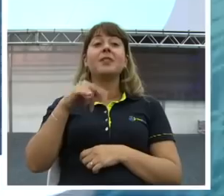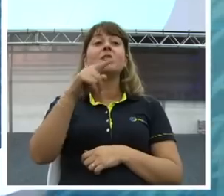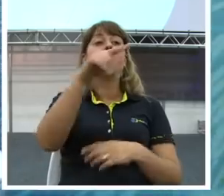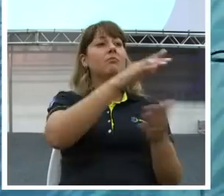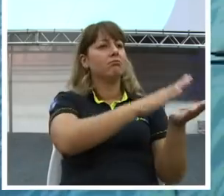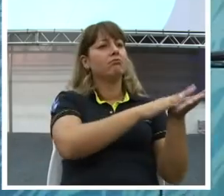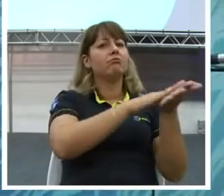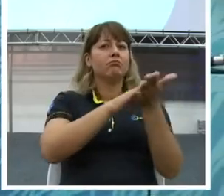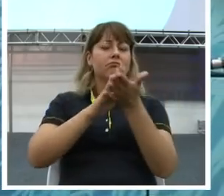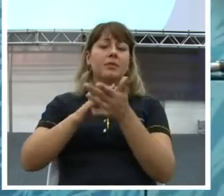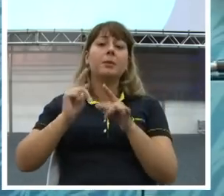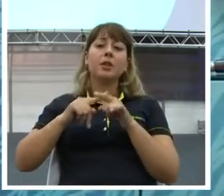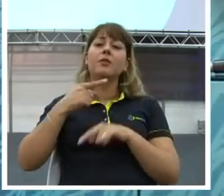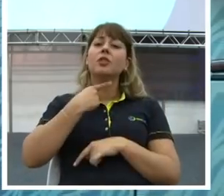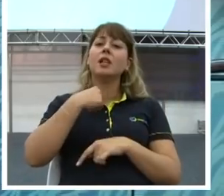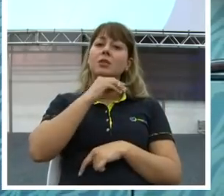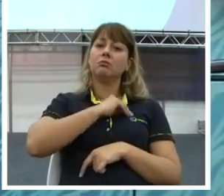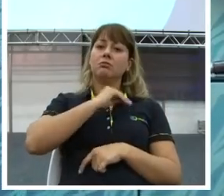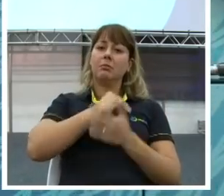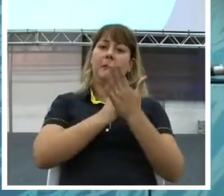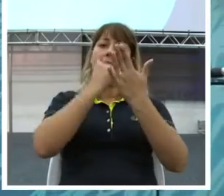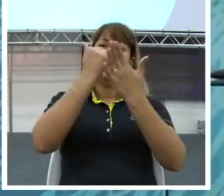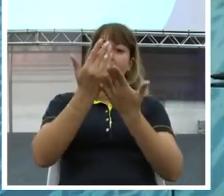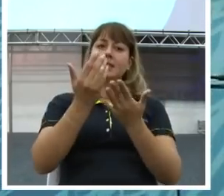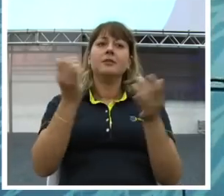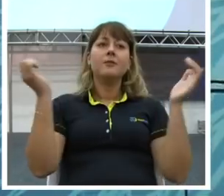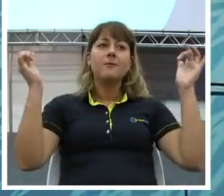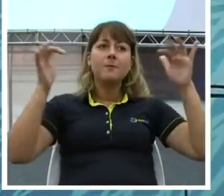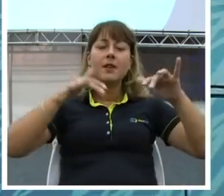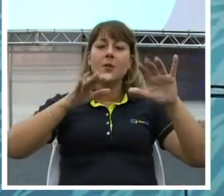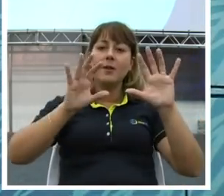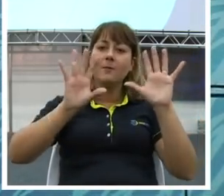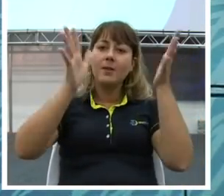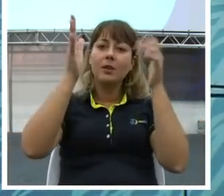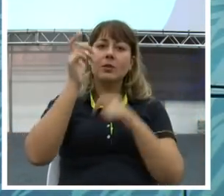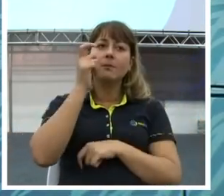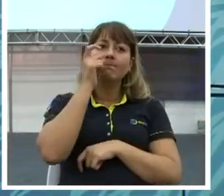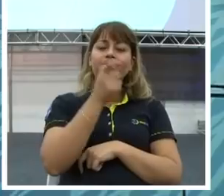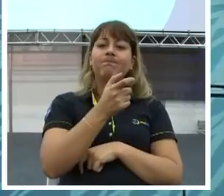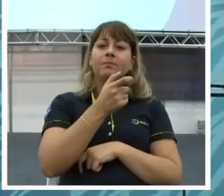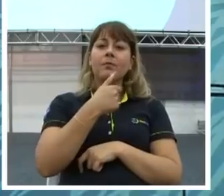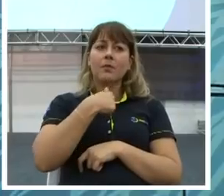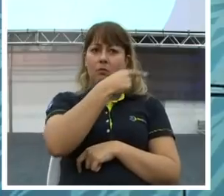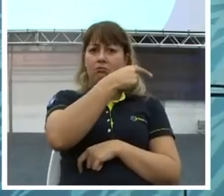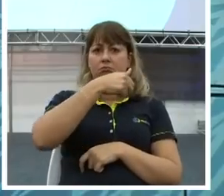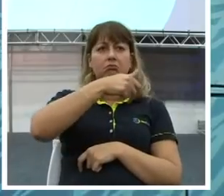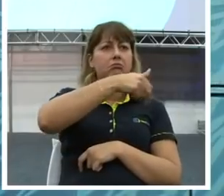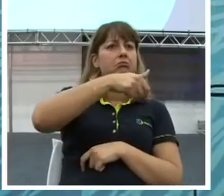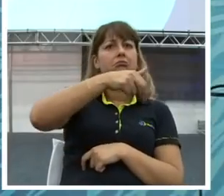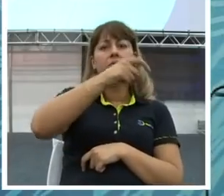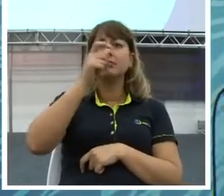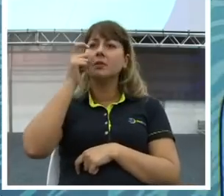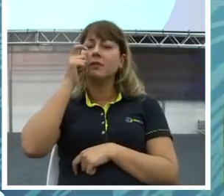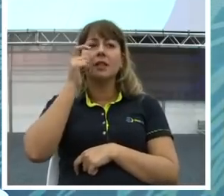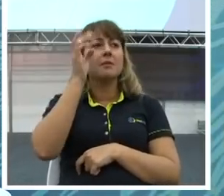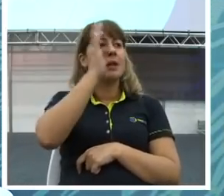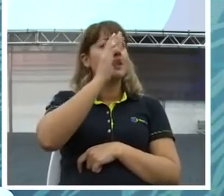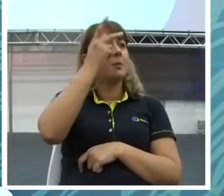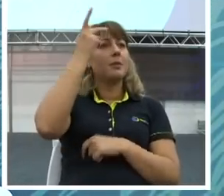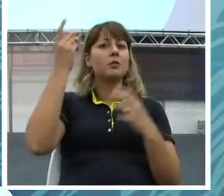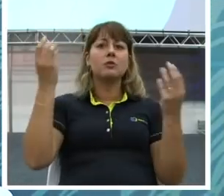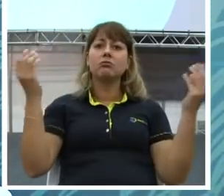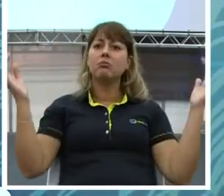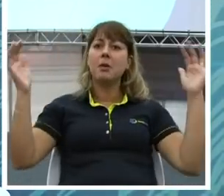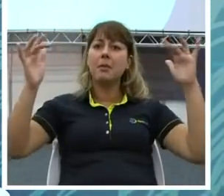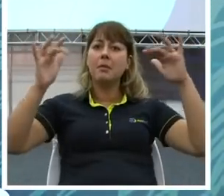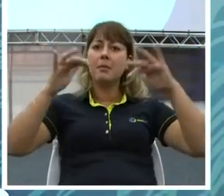parabéns. Vocês estão em um evento. Buscando oportunidades. Eu andei pela feira e falei. Cara, que Brasil é esse? Como